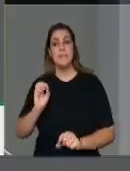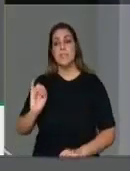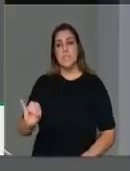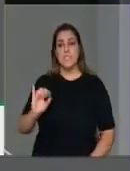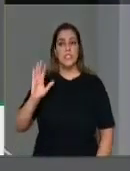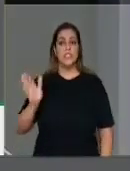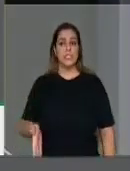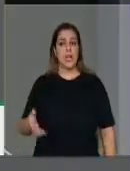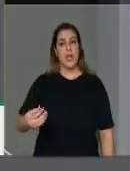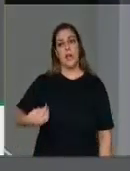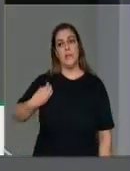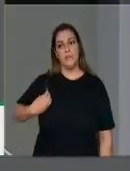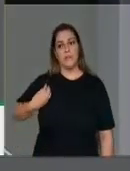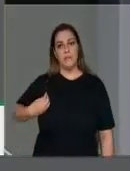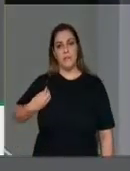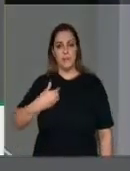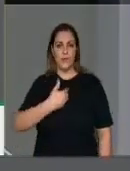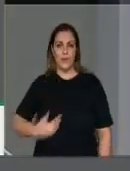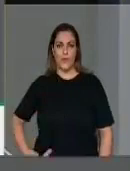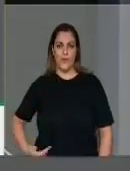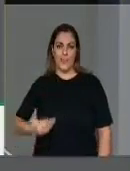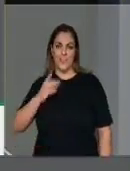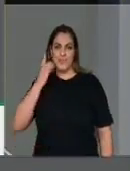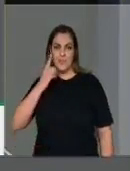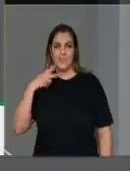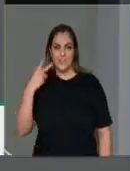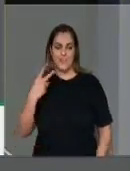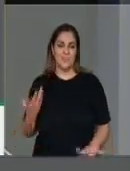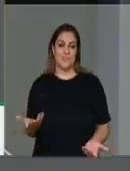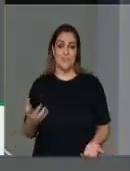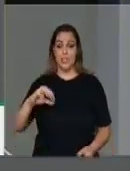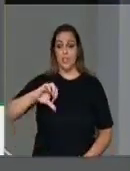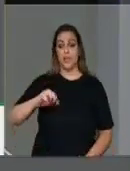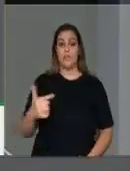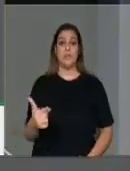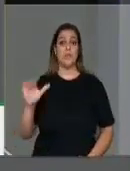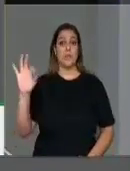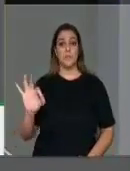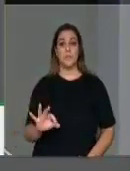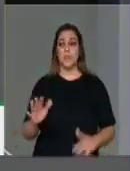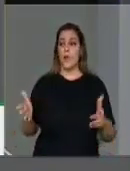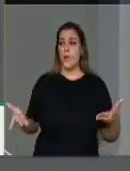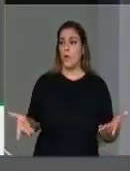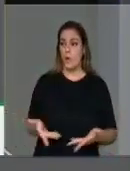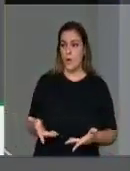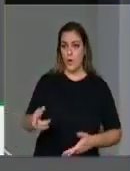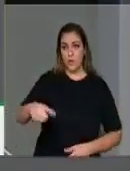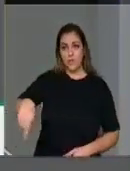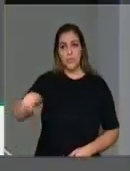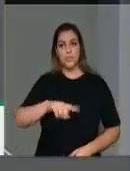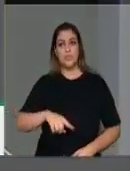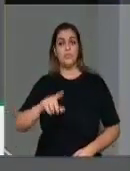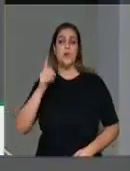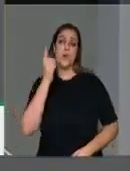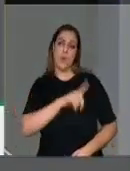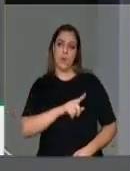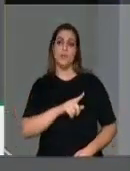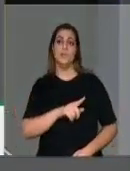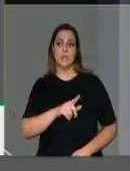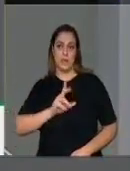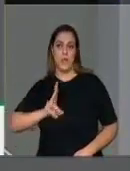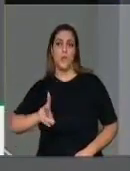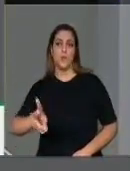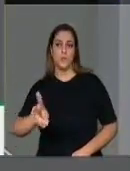mandatos. 92% dos atuais parlamentares se elegeriam pelo modelo Distritão.